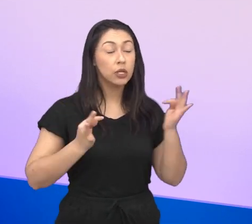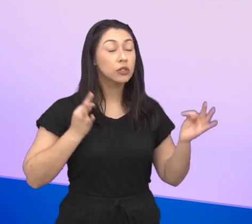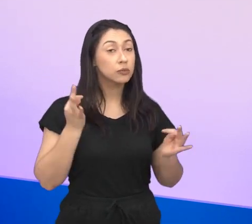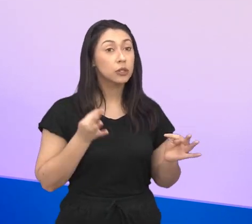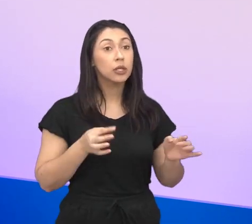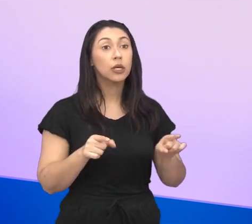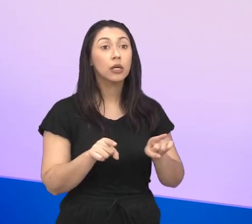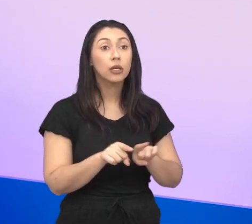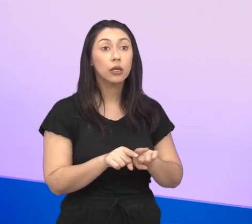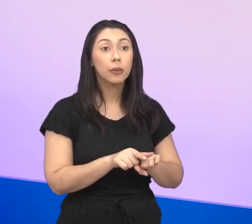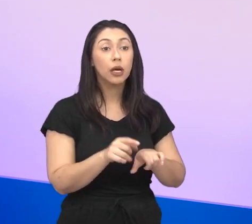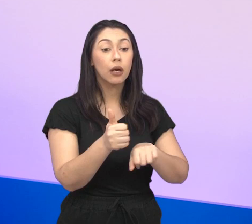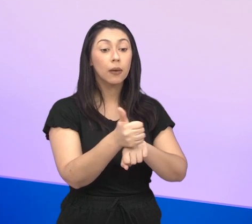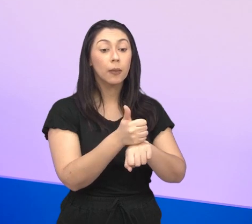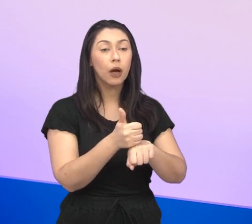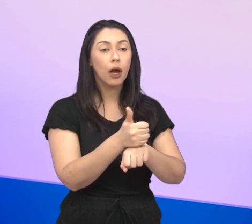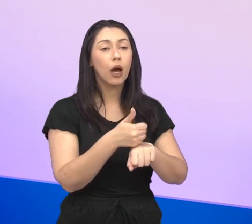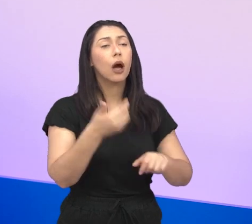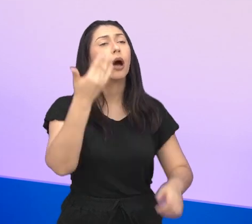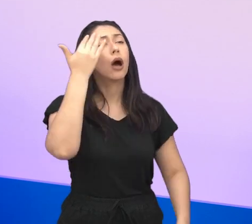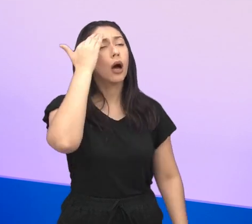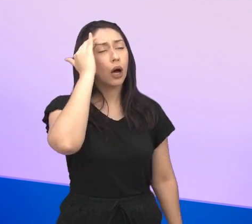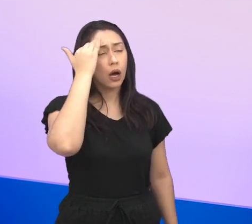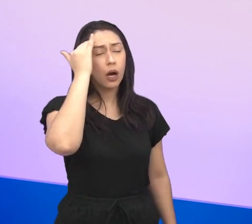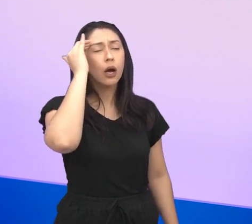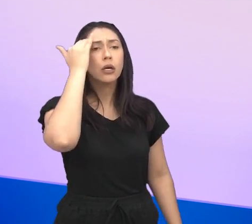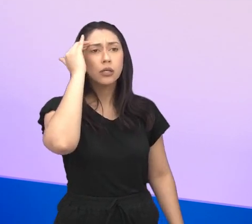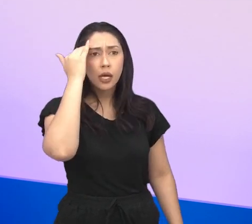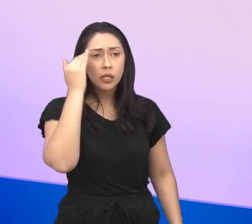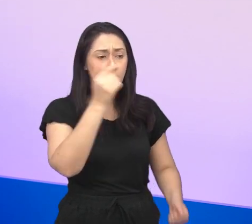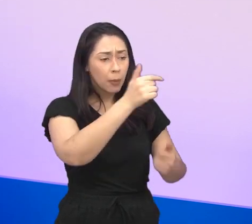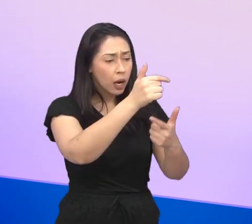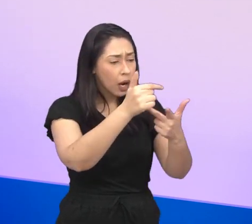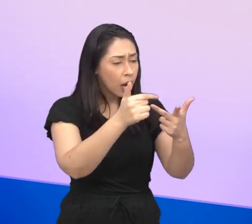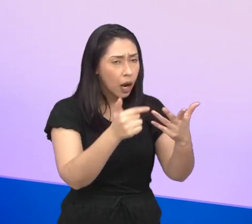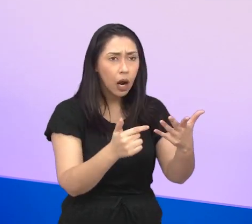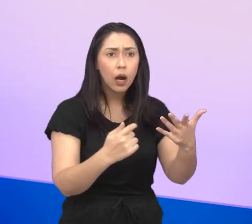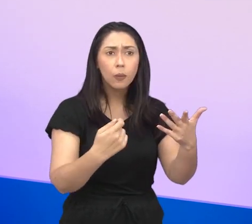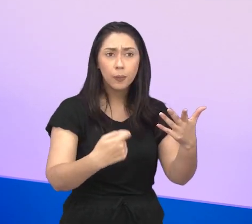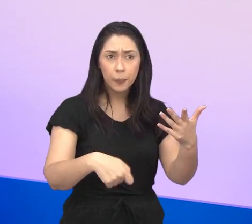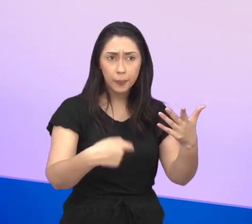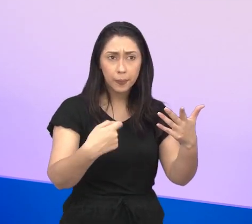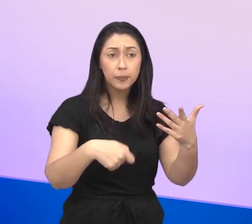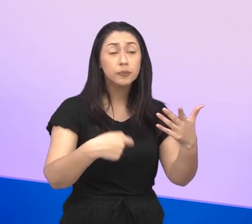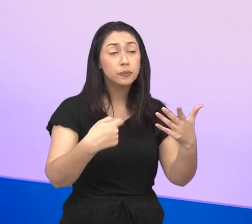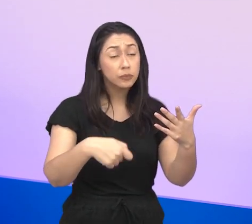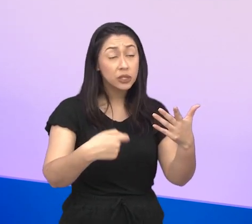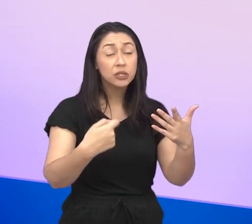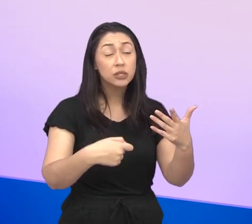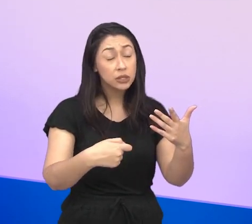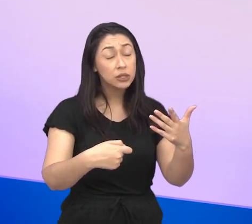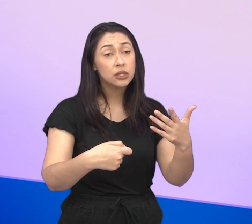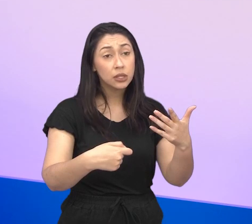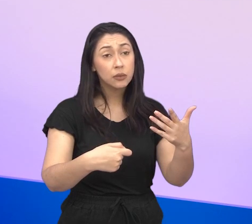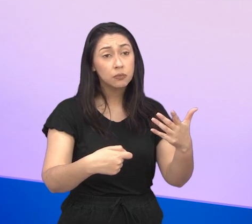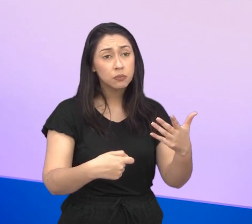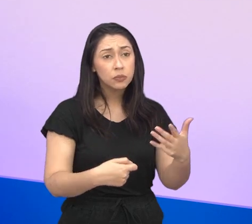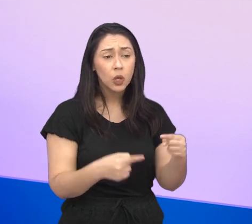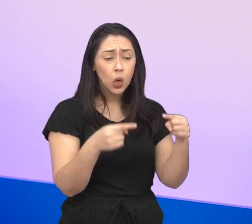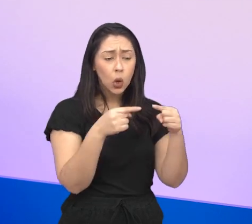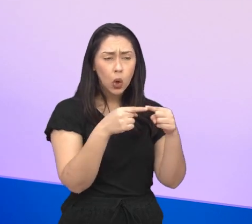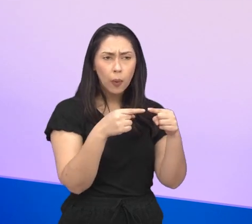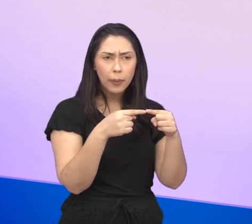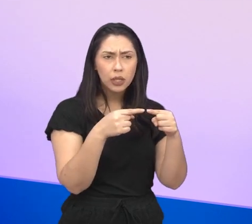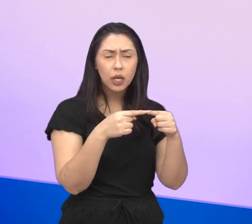profissionais que entendem como a necessidade, né, que nós temos de acordo com a